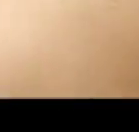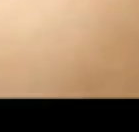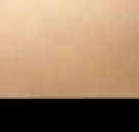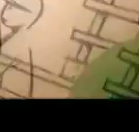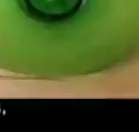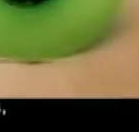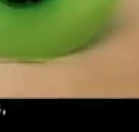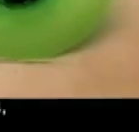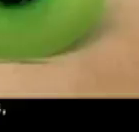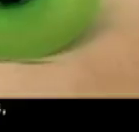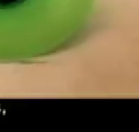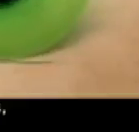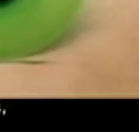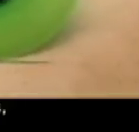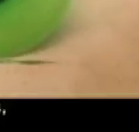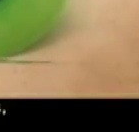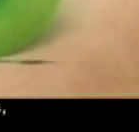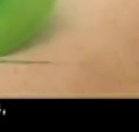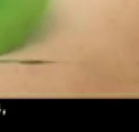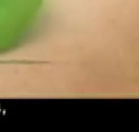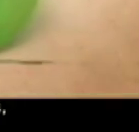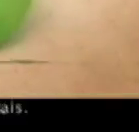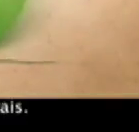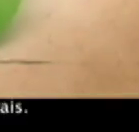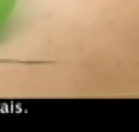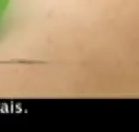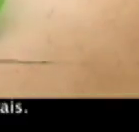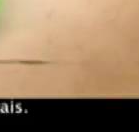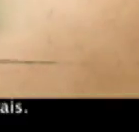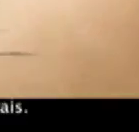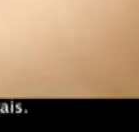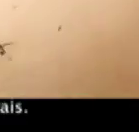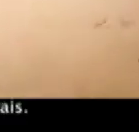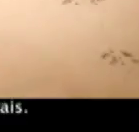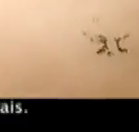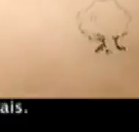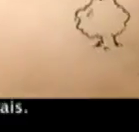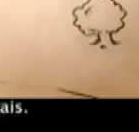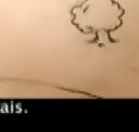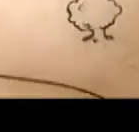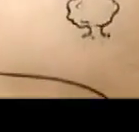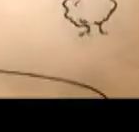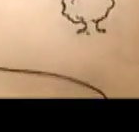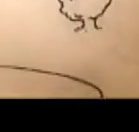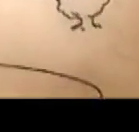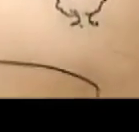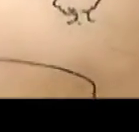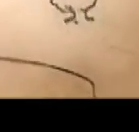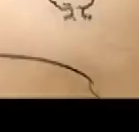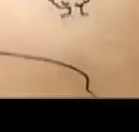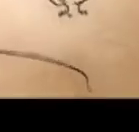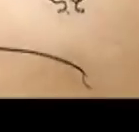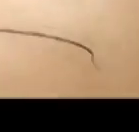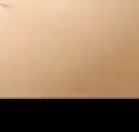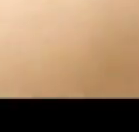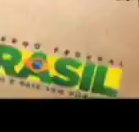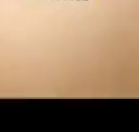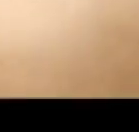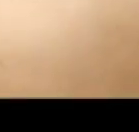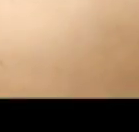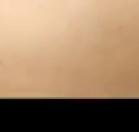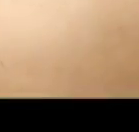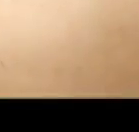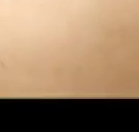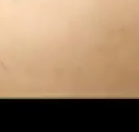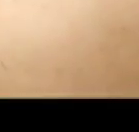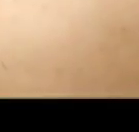lixo úmido. Isso facilita o trabalho dos catadores, gera empregos e poupa recursos naturais. Mude de atitude, separe o